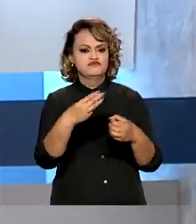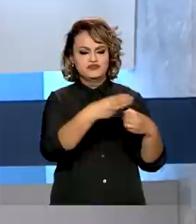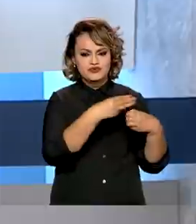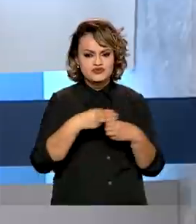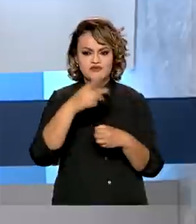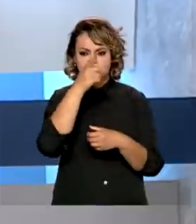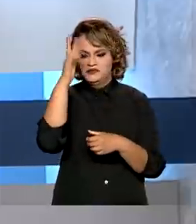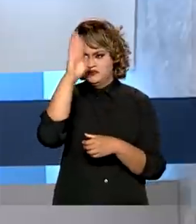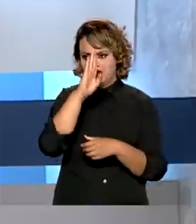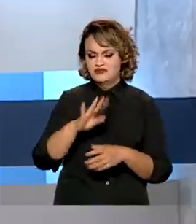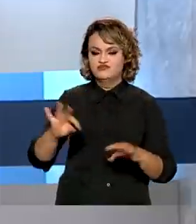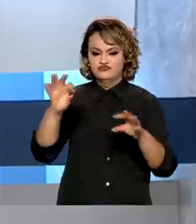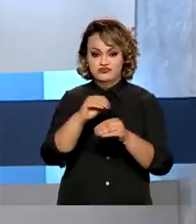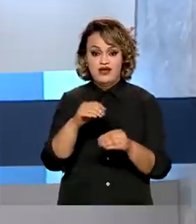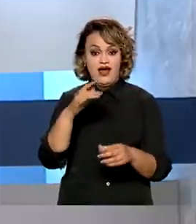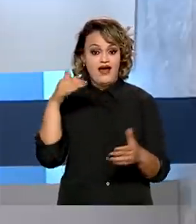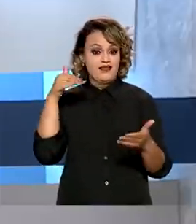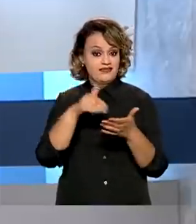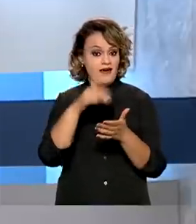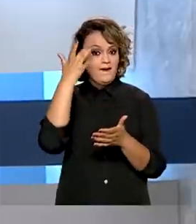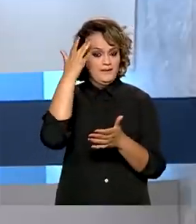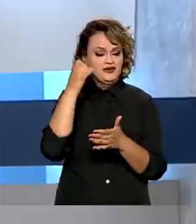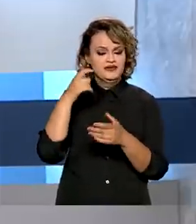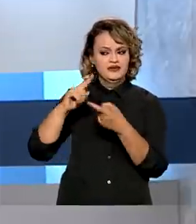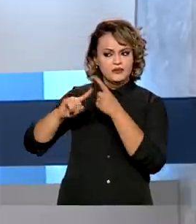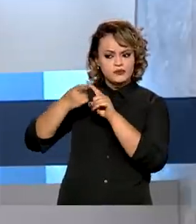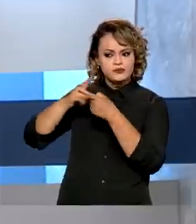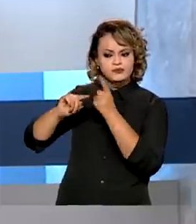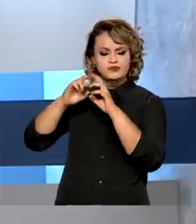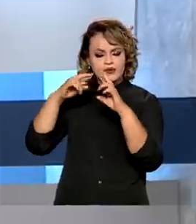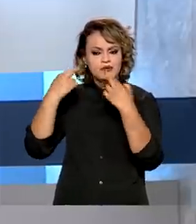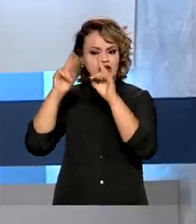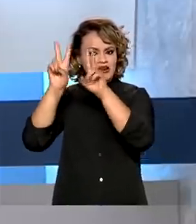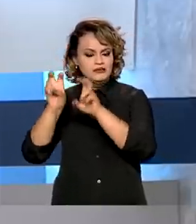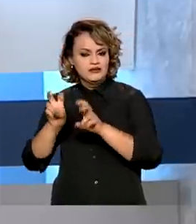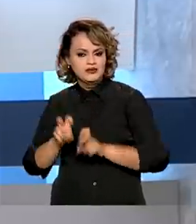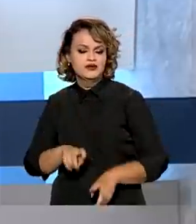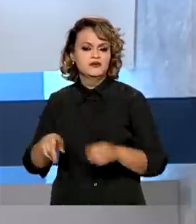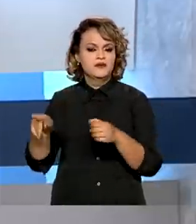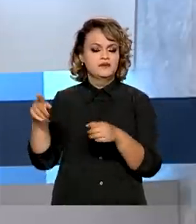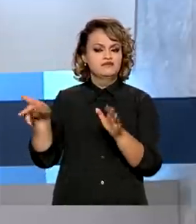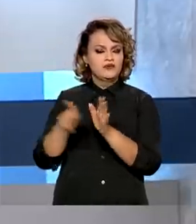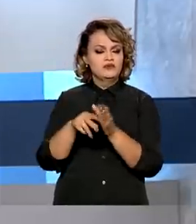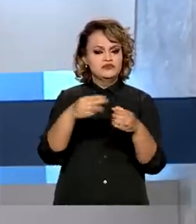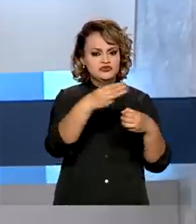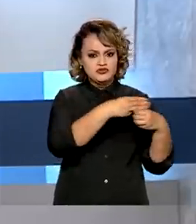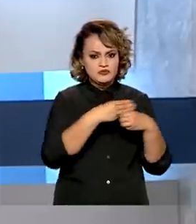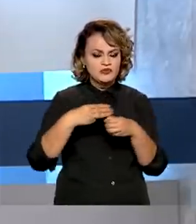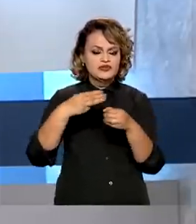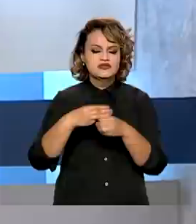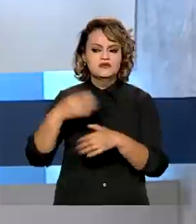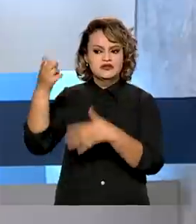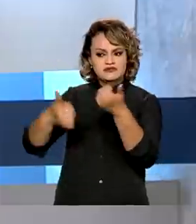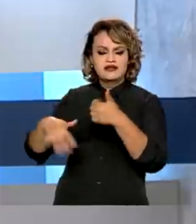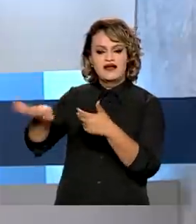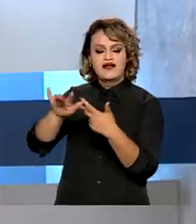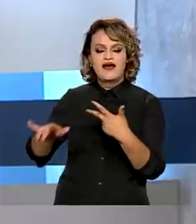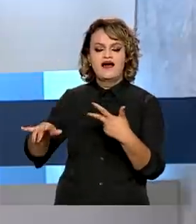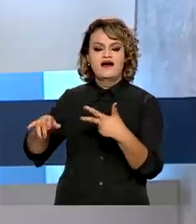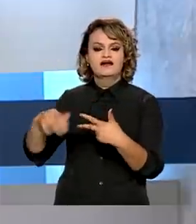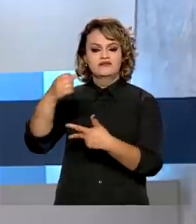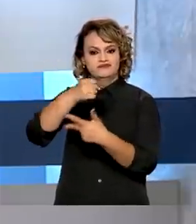país. O encontro vai até amanhã e o objetivo é apresentar pautas prioritárias às autoridades do Legislativo,